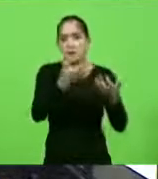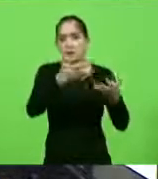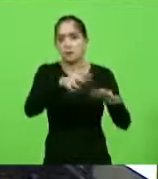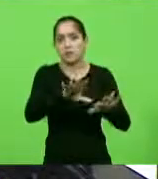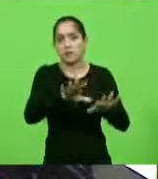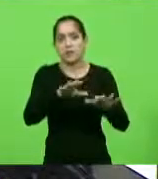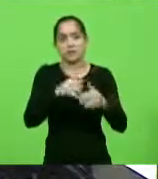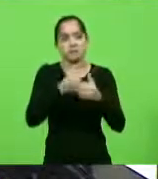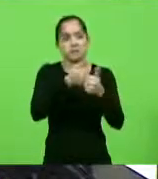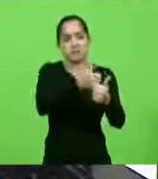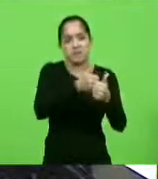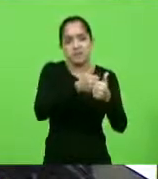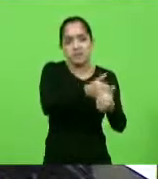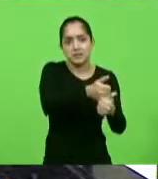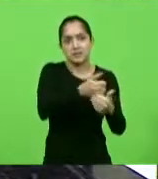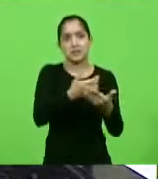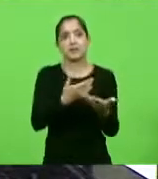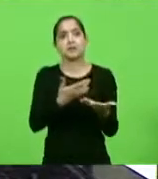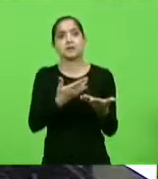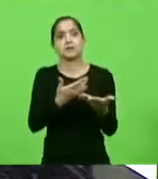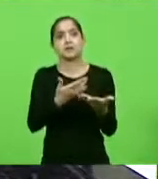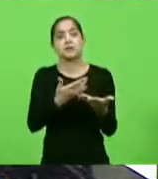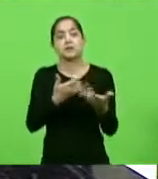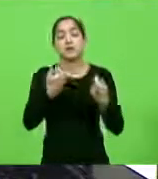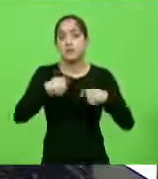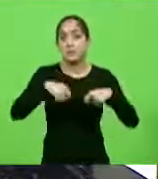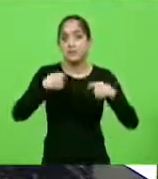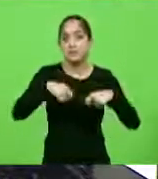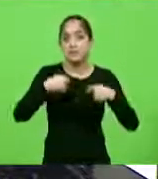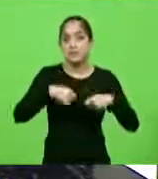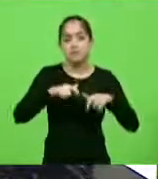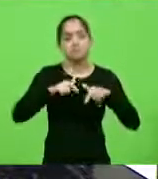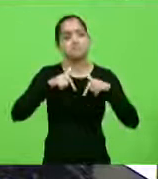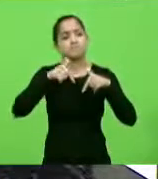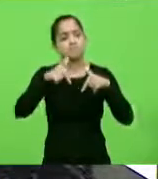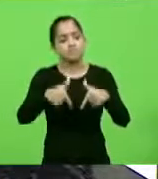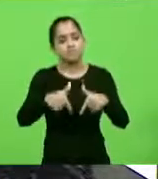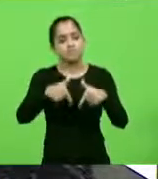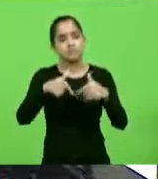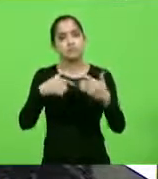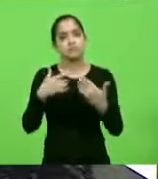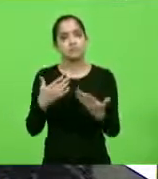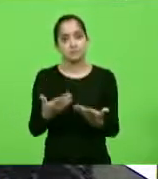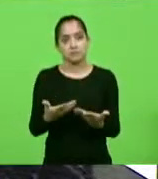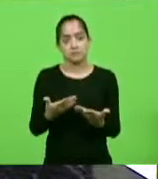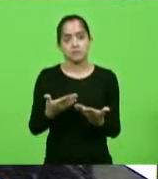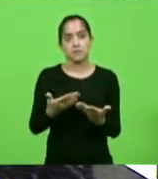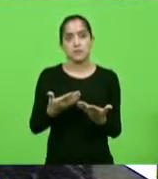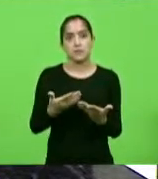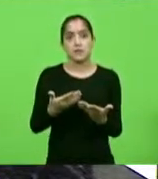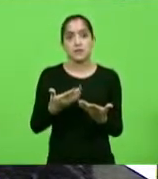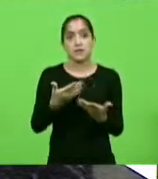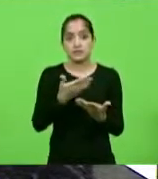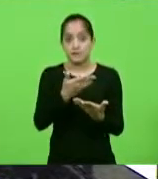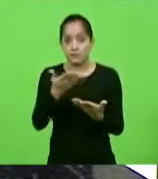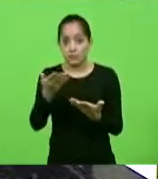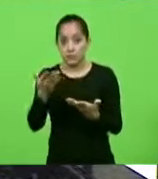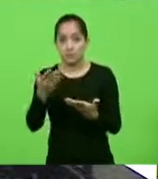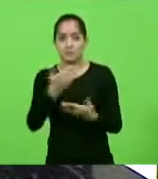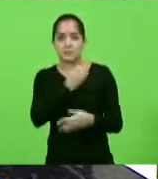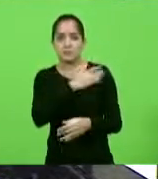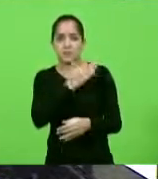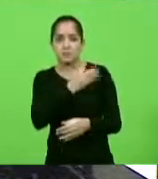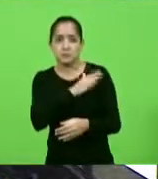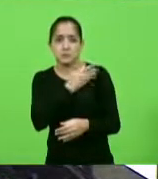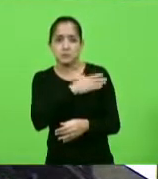esses perseguidores da liberdade alheia, nós precisamos sim nos posicionar, pois então, esse preconceito,